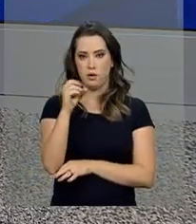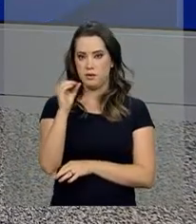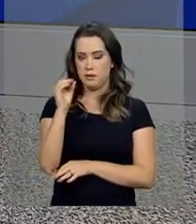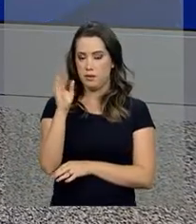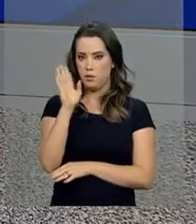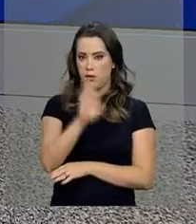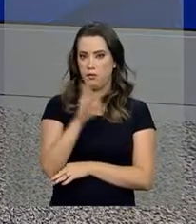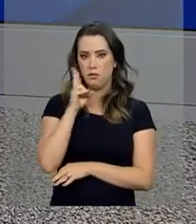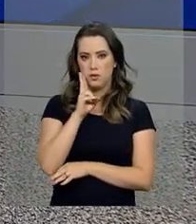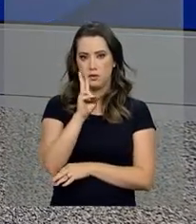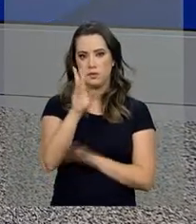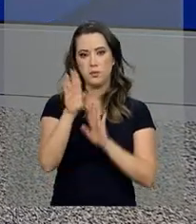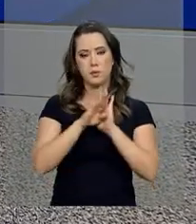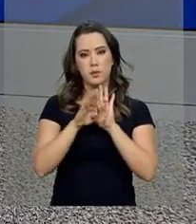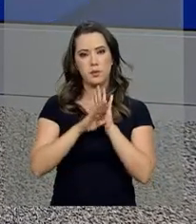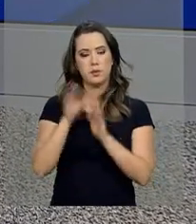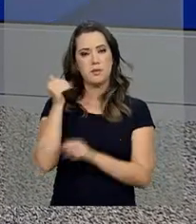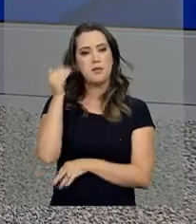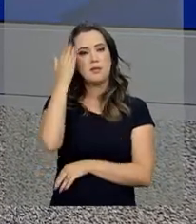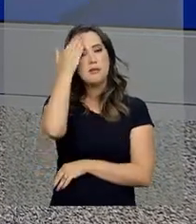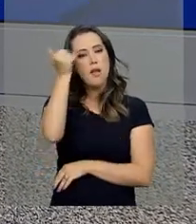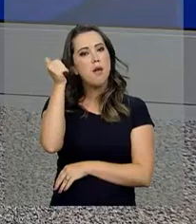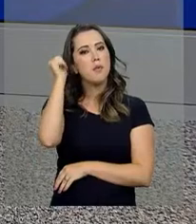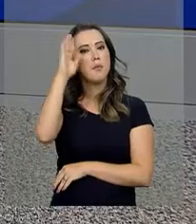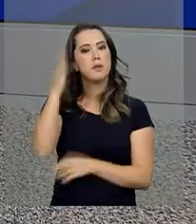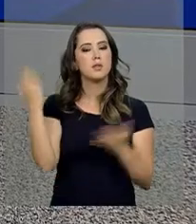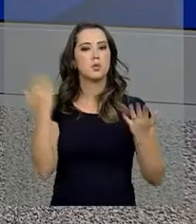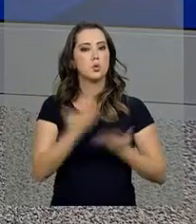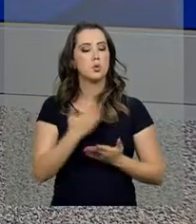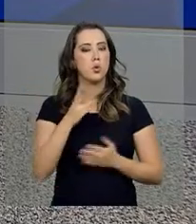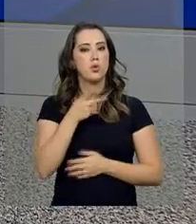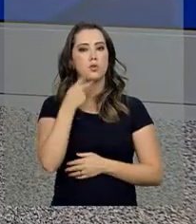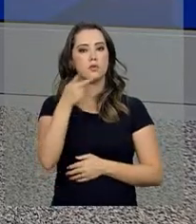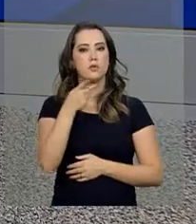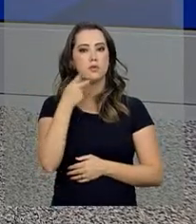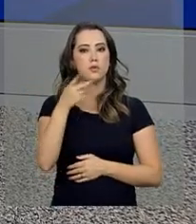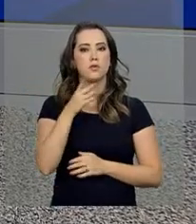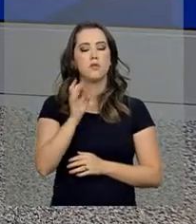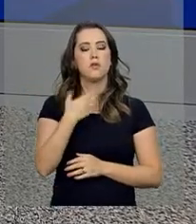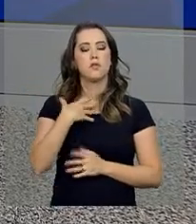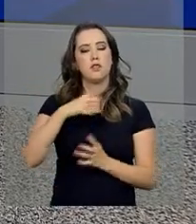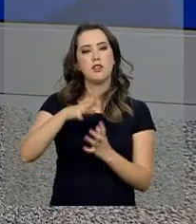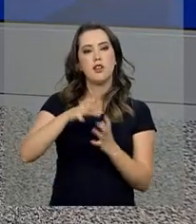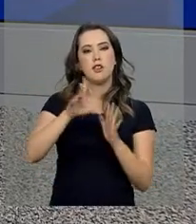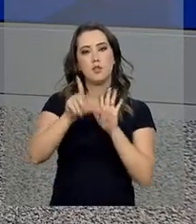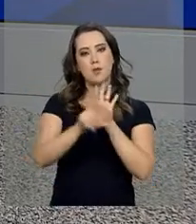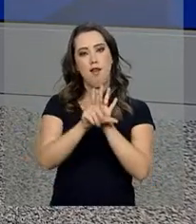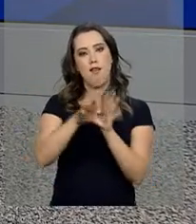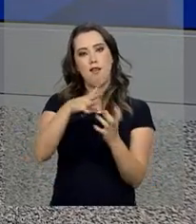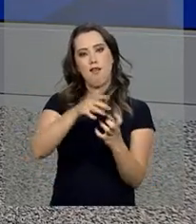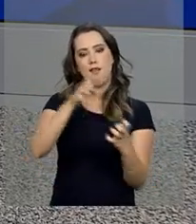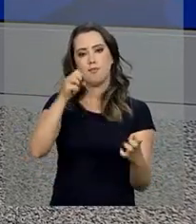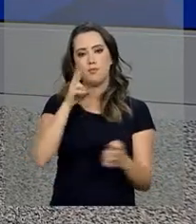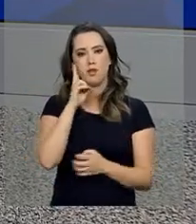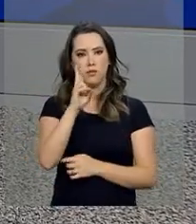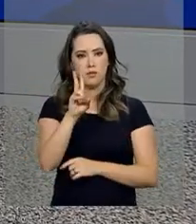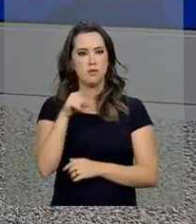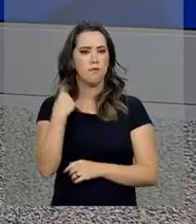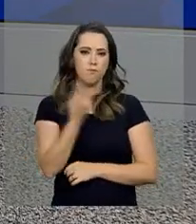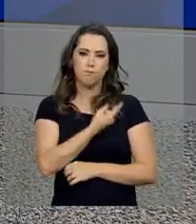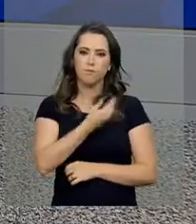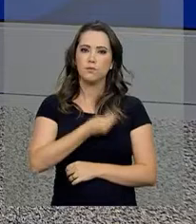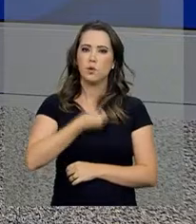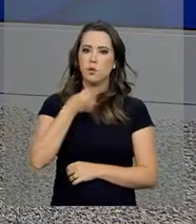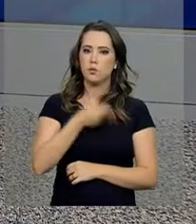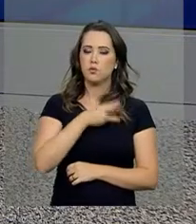da tarde, você acompanha o programa Saiba Mais, que hoje vai falar sobre o Estatuto do Idoso. Você acompanha nossa programação ao